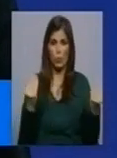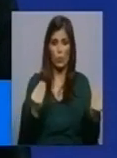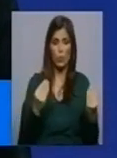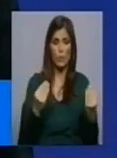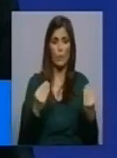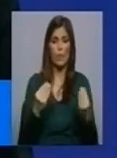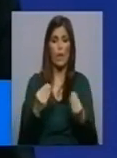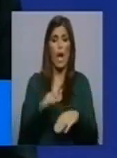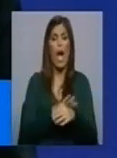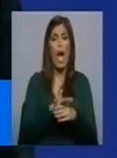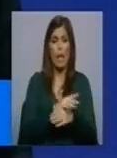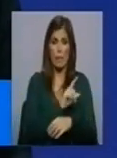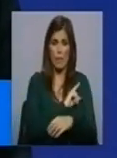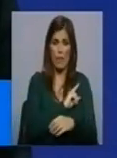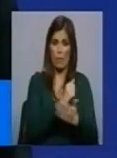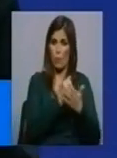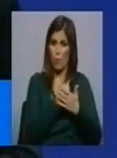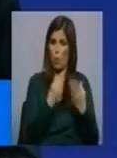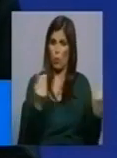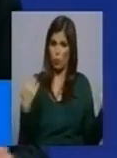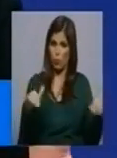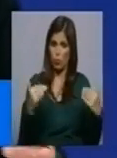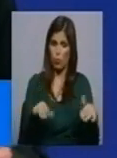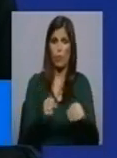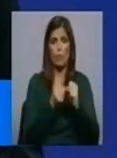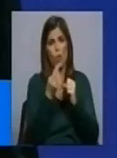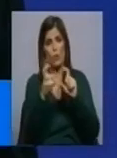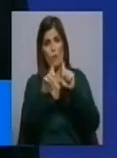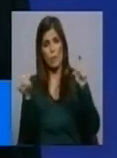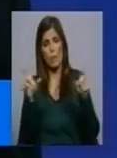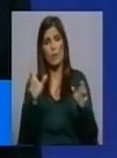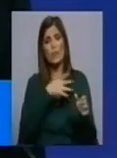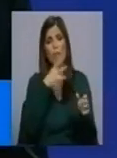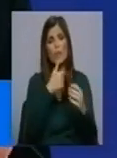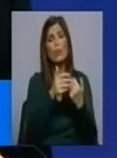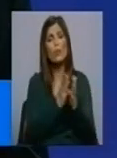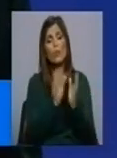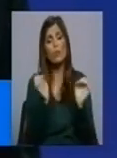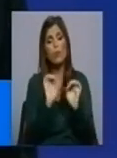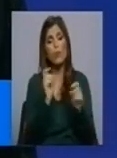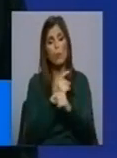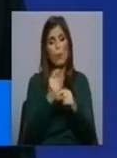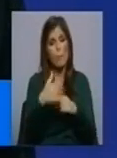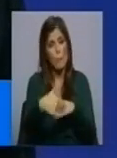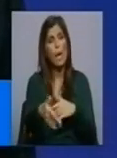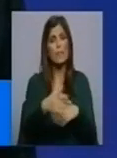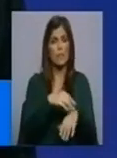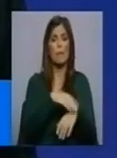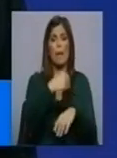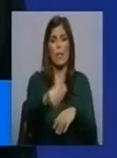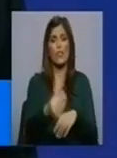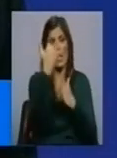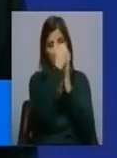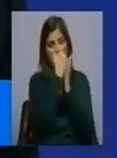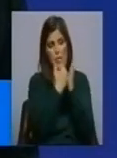muito ao setor privado que neste caso nos apoia imenso. Muitas empresas, e não vou aqui referi-las todas porque um dia havemos de fazer a lista